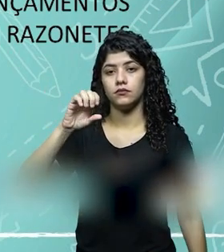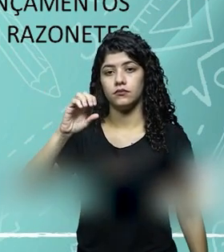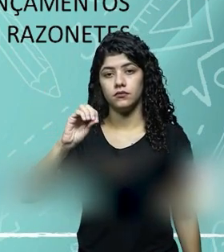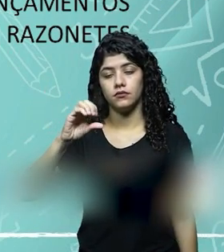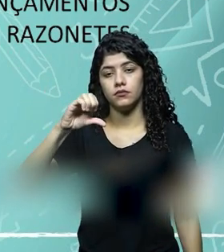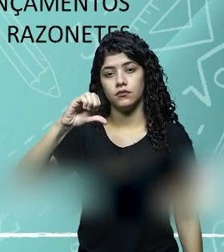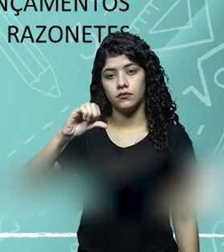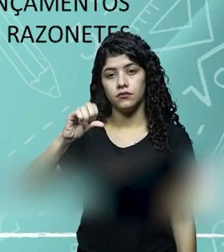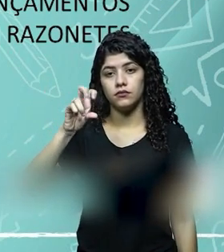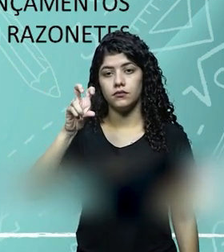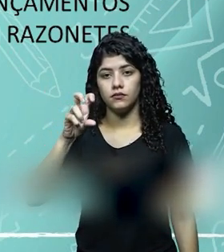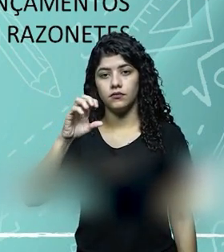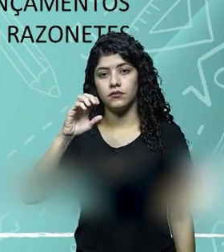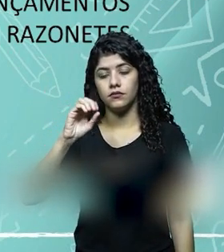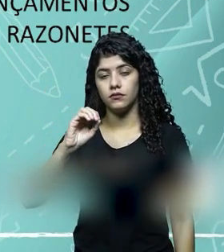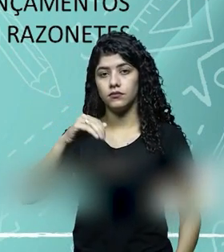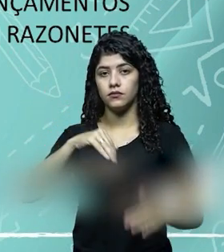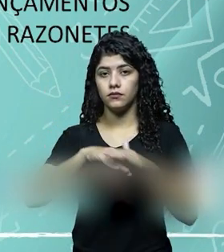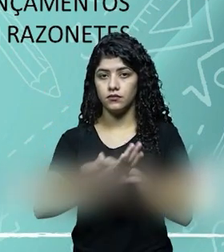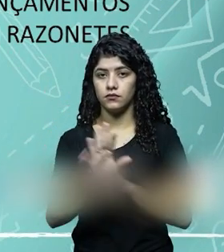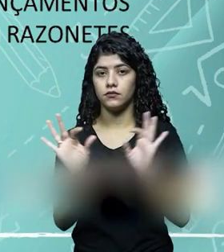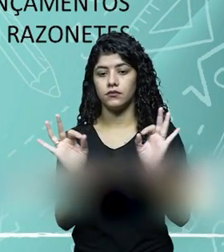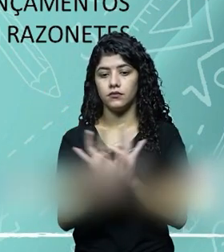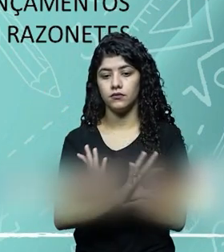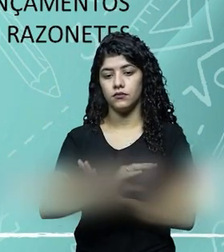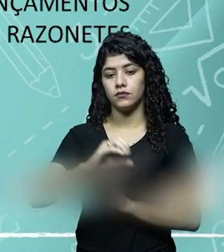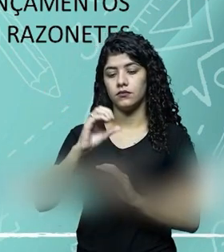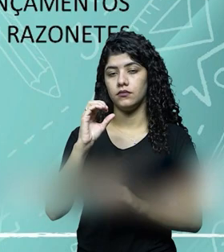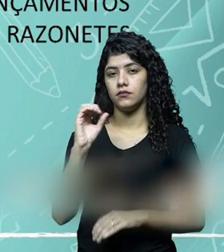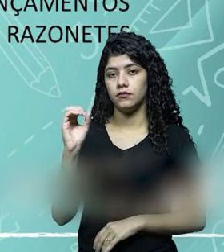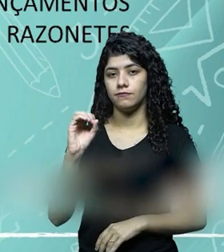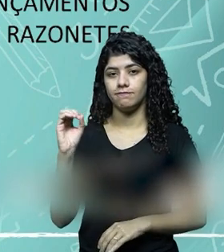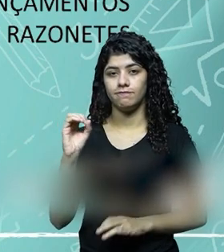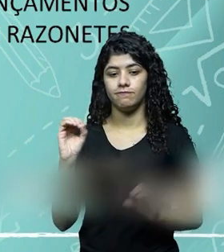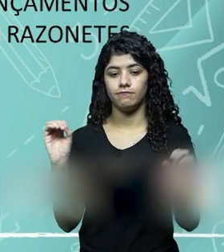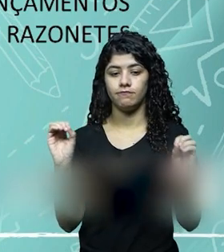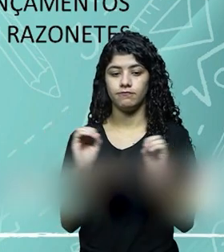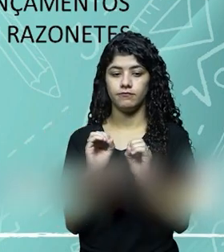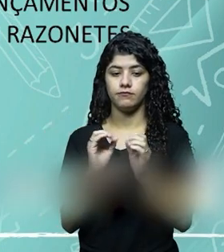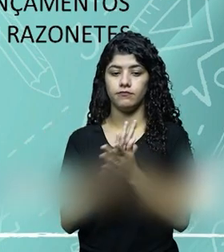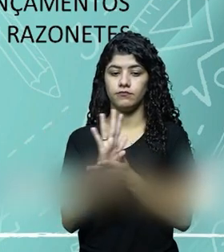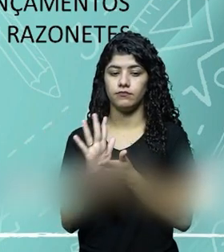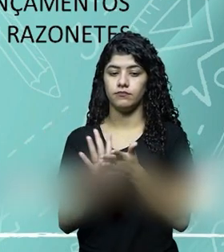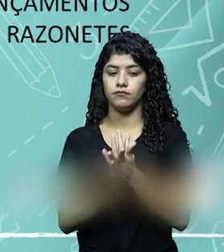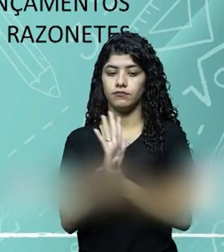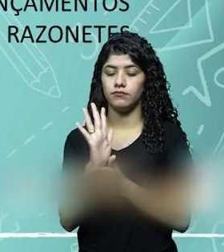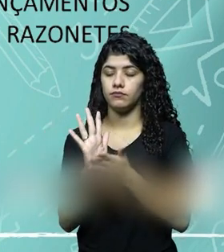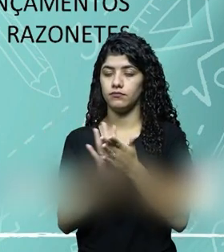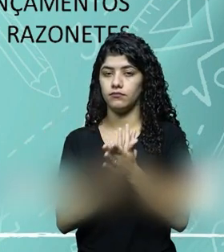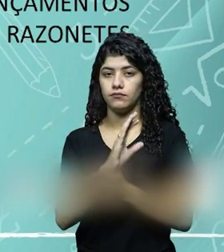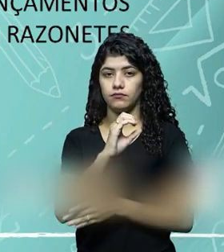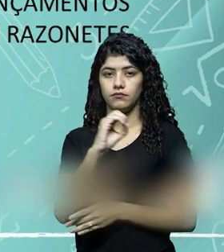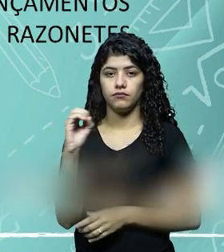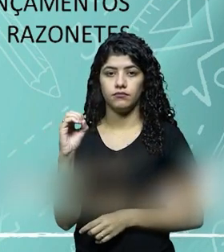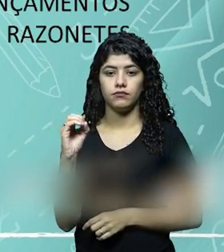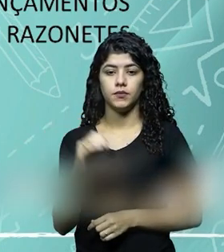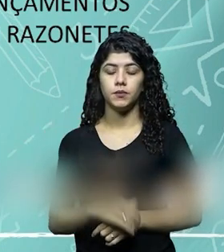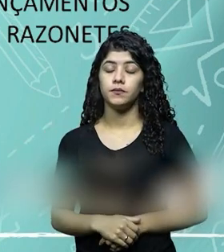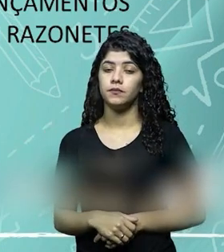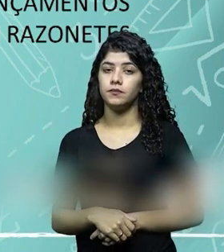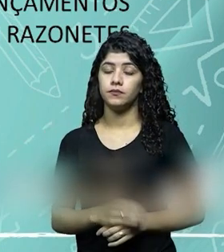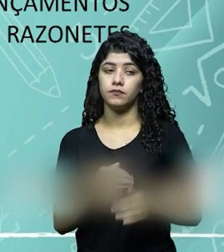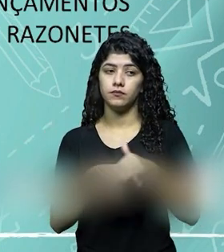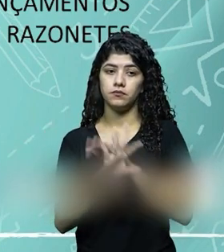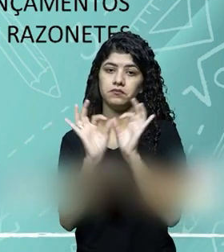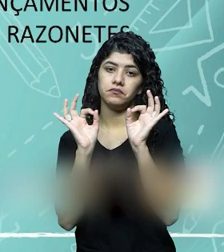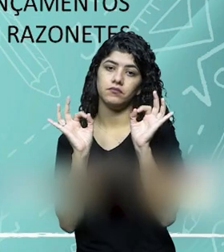80 mil e 950, e aí a conta do estoque, o saldo final fica zerado, quer dizer que o estoque zerou, não tem mais nada no estoque, foi